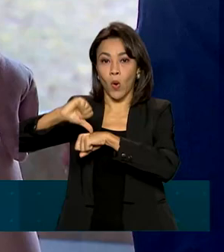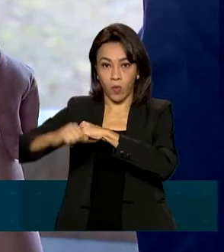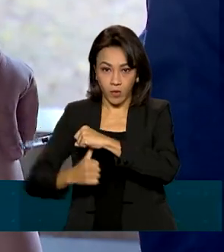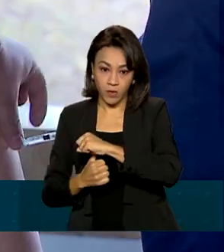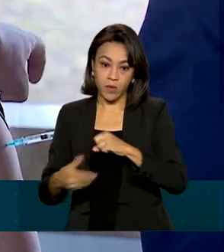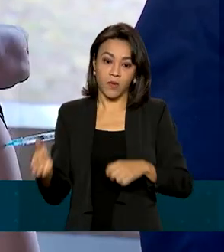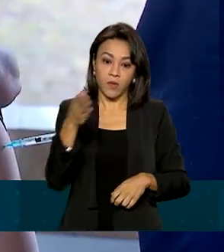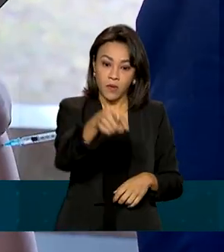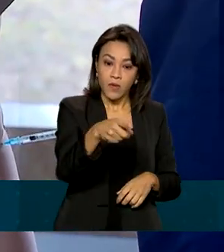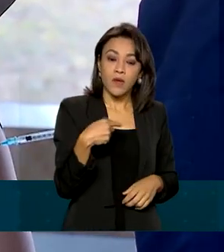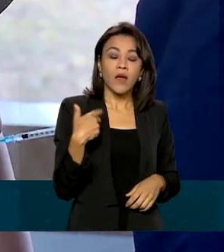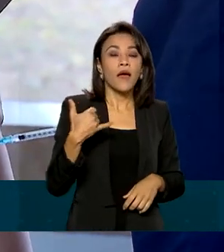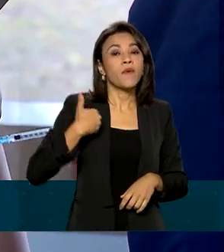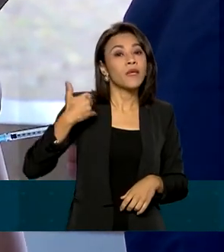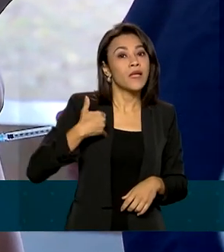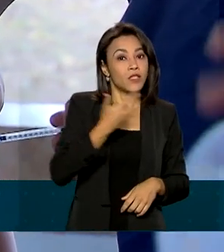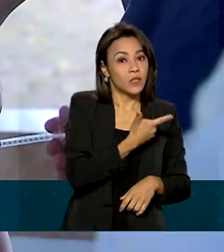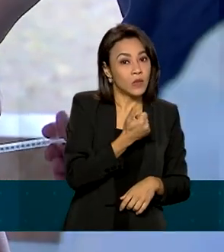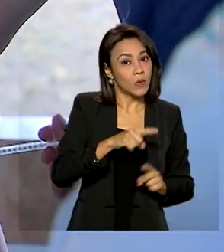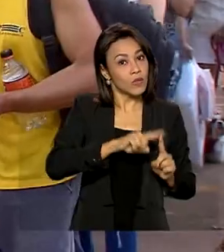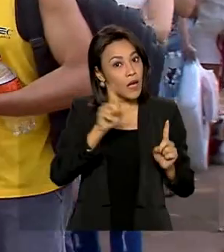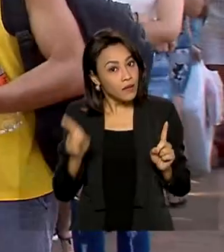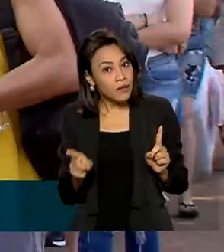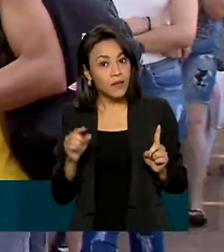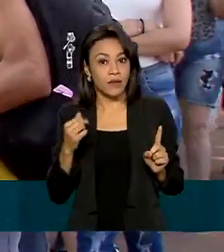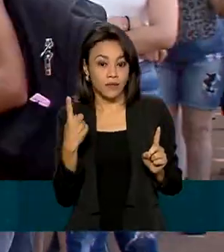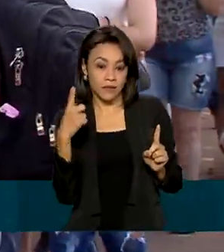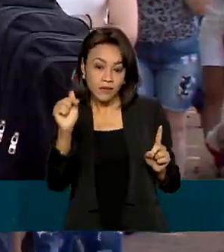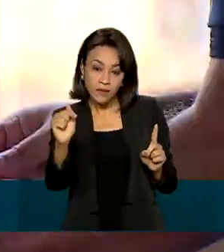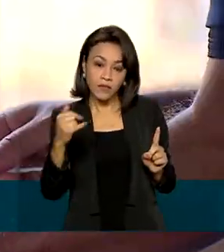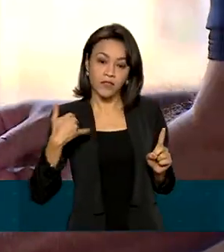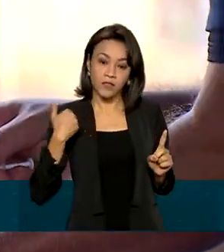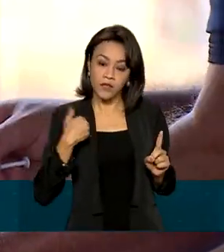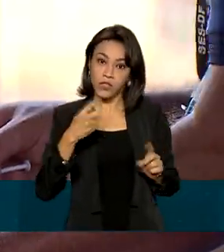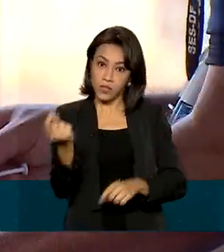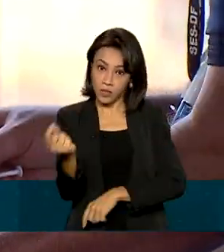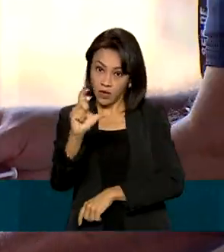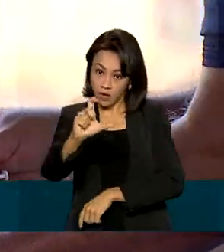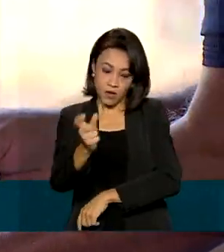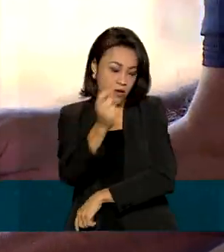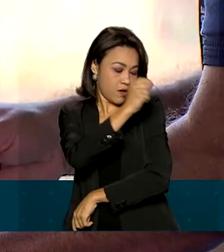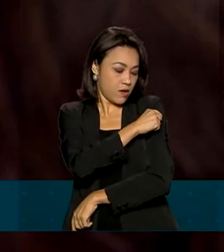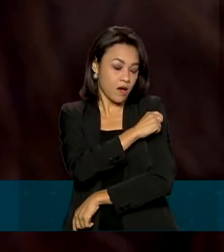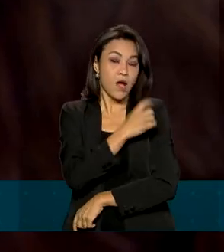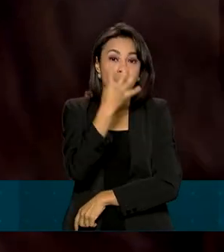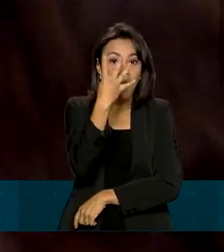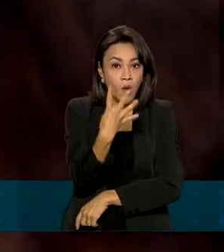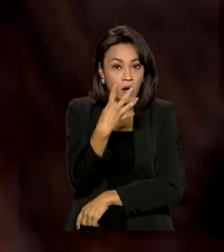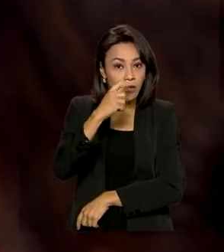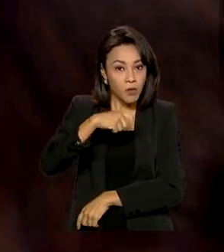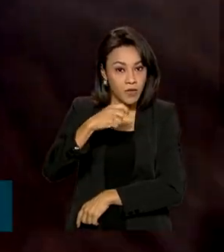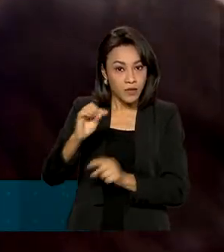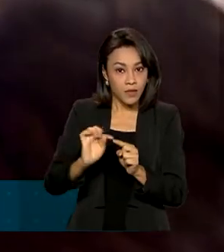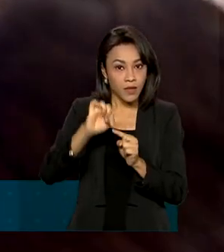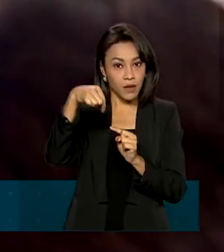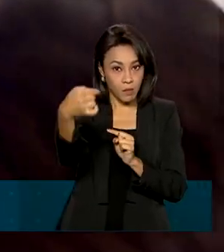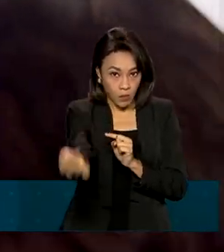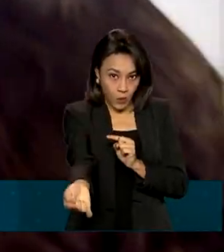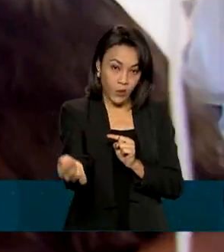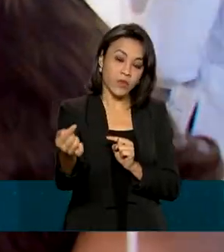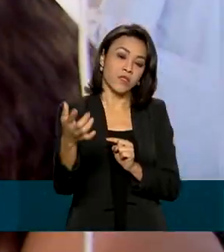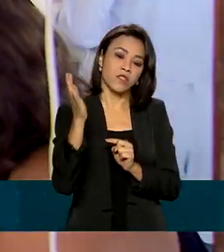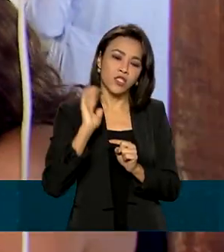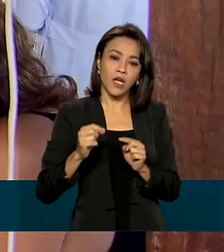12 e 17 anos de idade. O reforço deve ser aplicado quatro meses depois de o adolescente ter